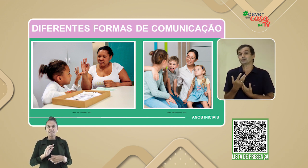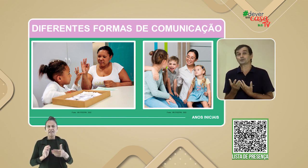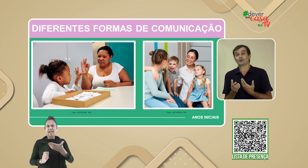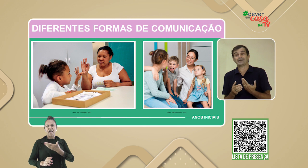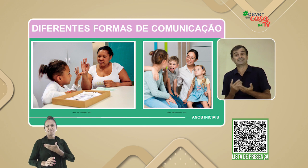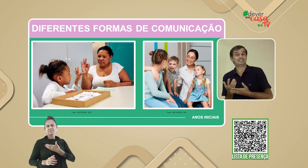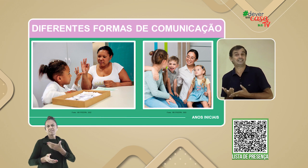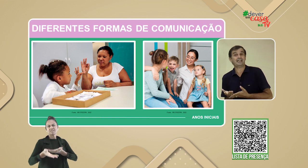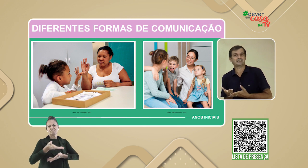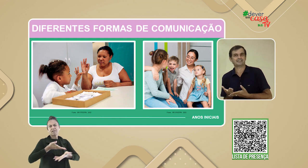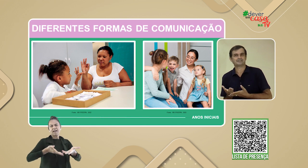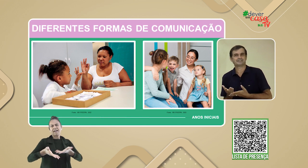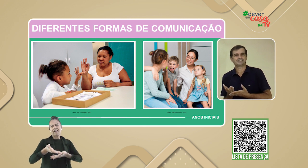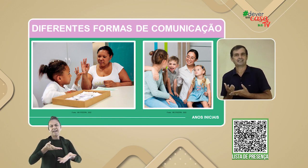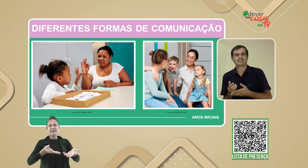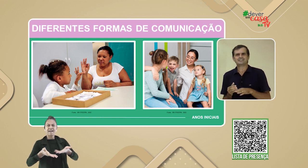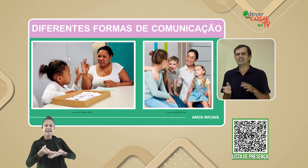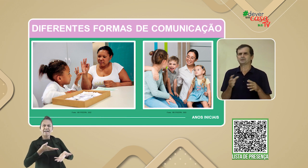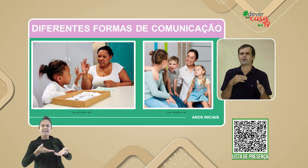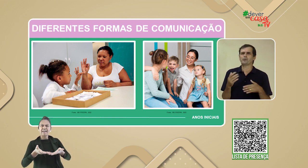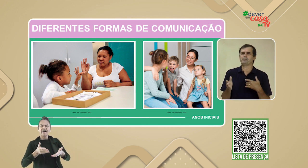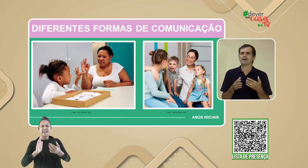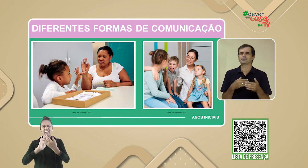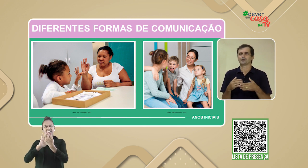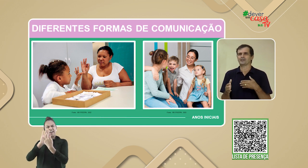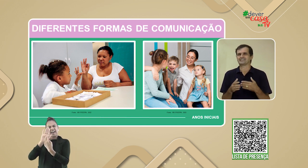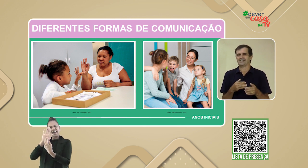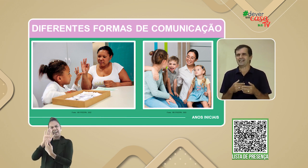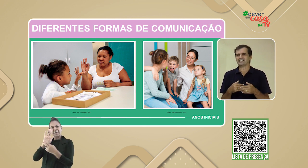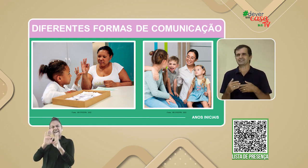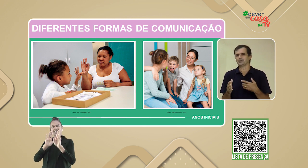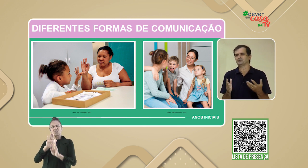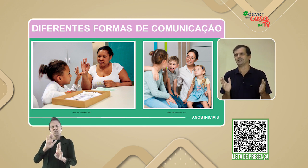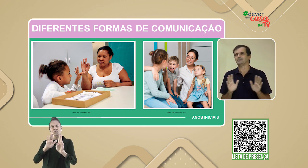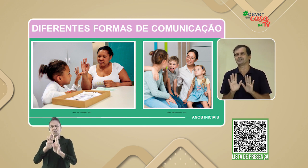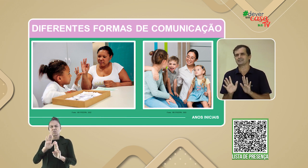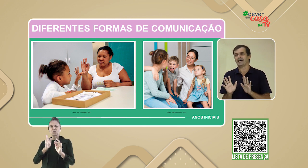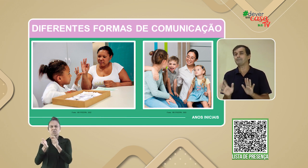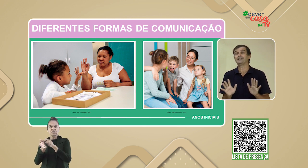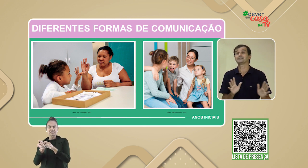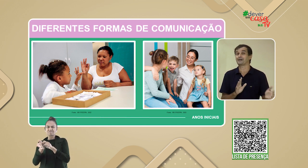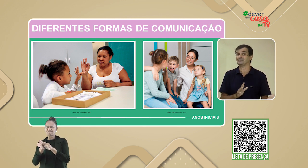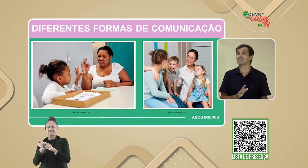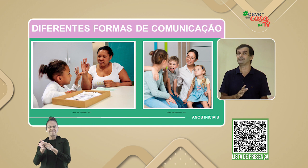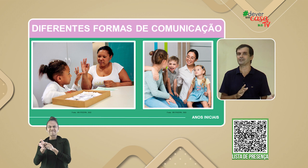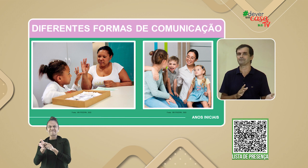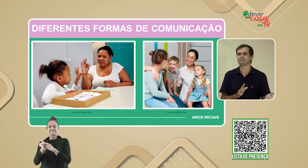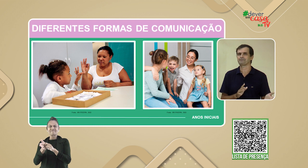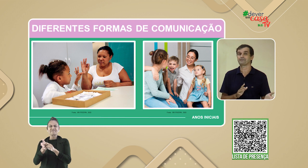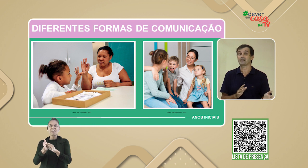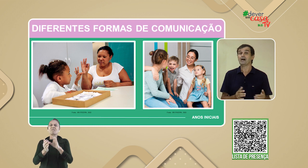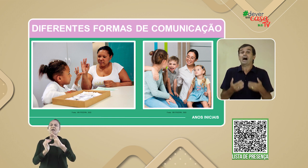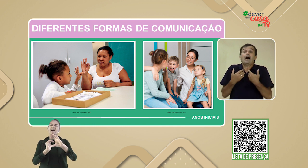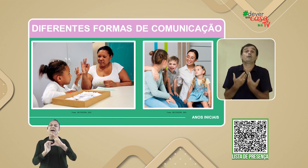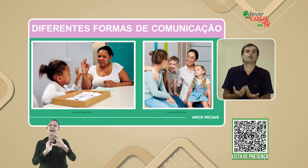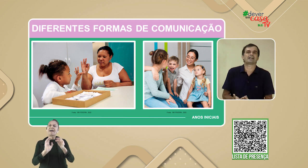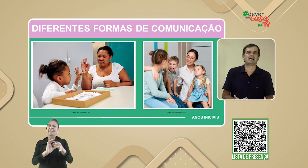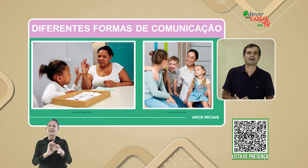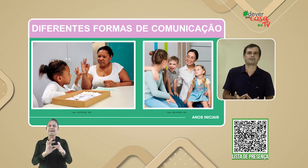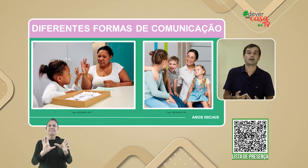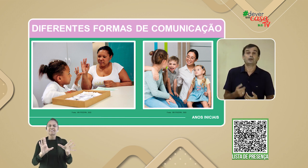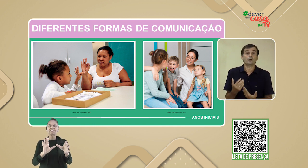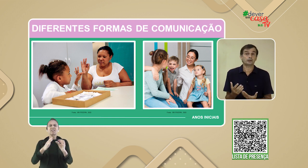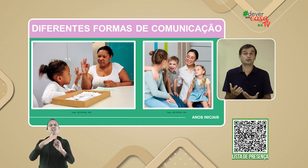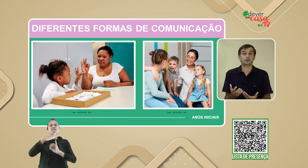aquele que nossos colegas entendem, sem nos preocuparmos com as regras que usamos apenas para escrever. Ao